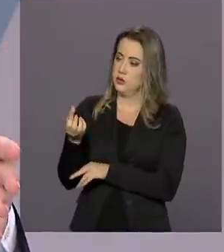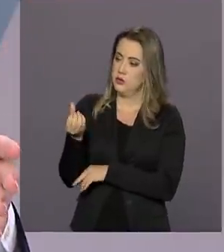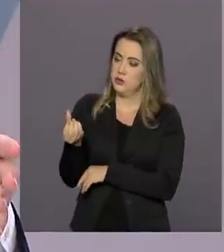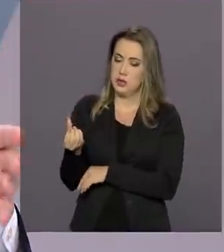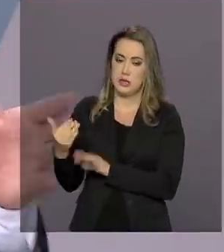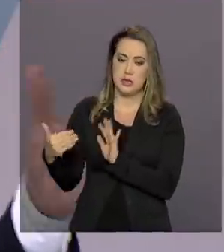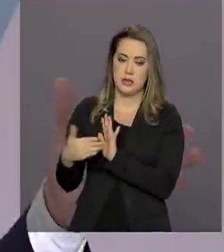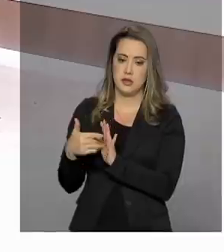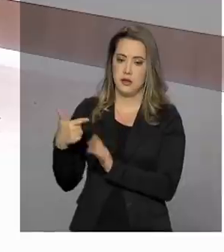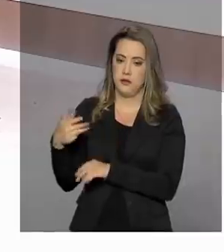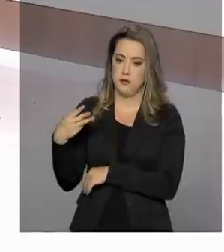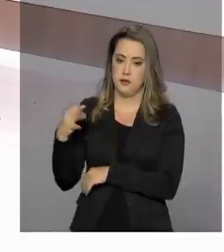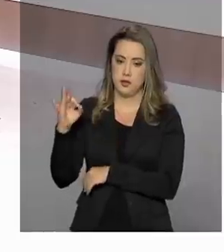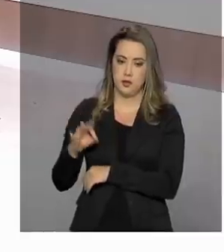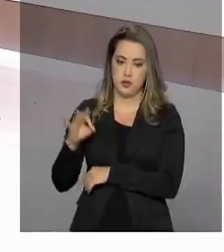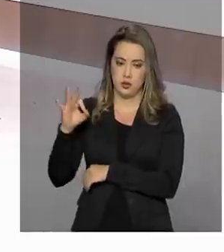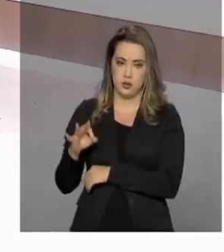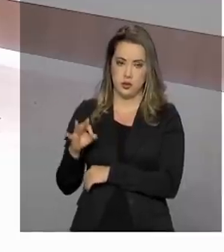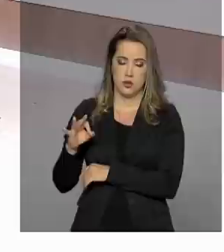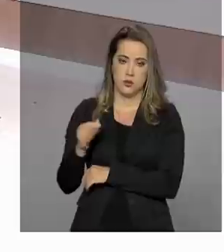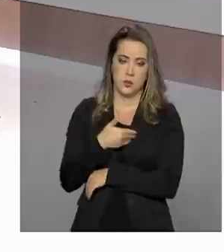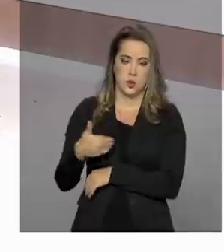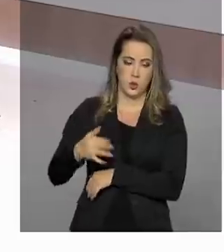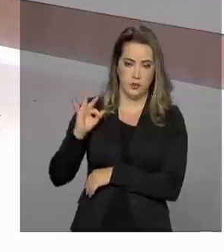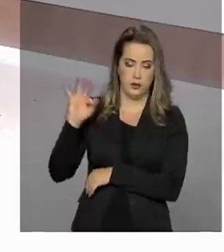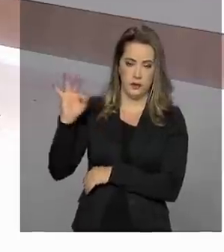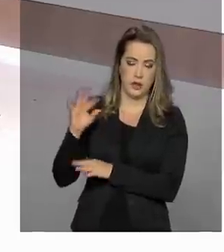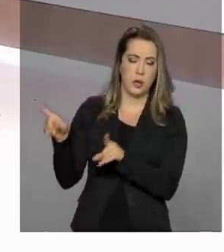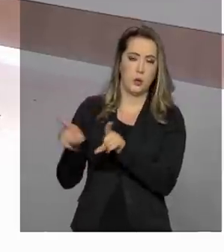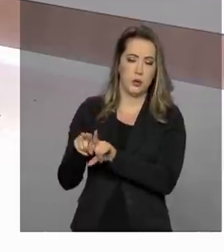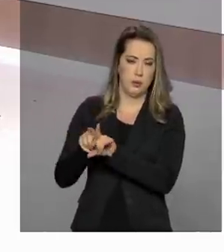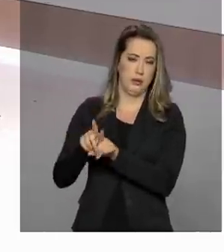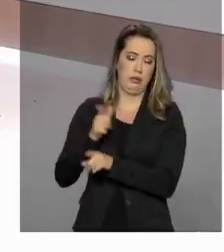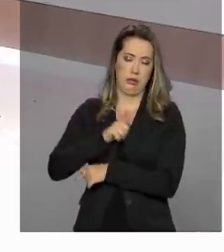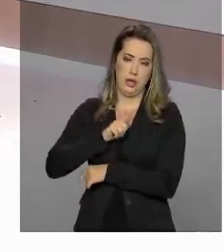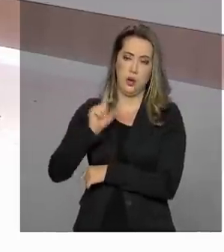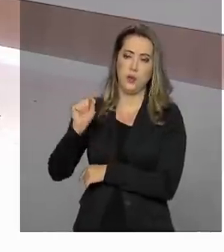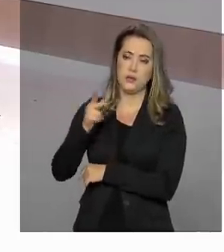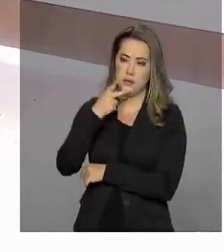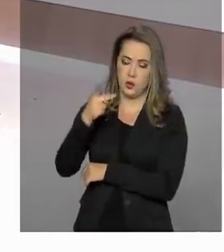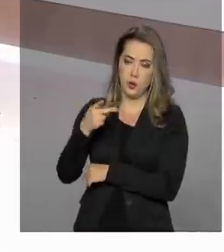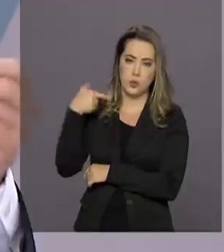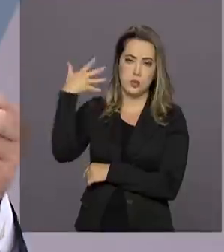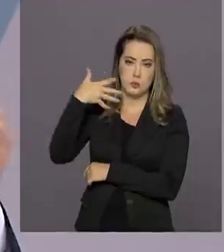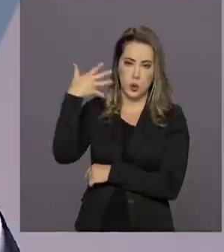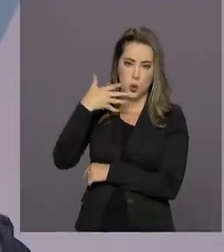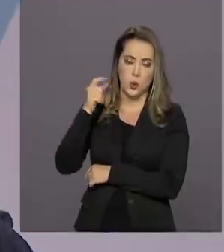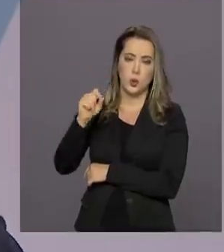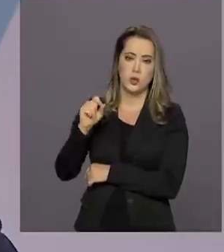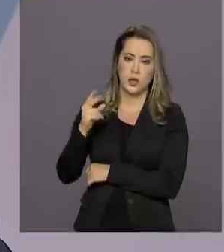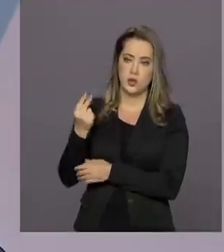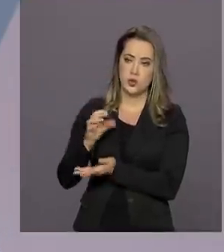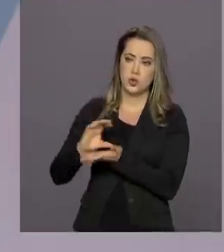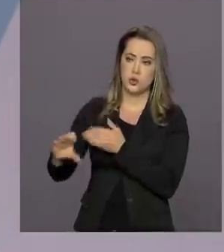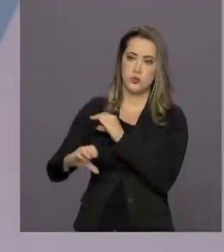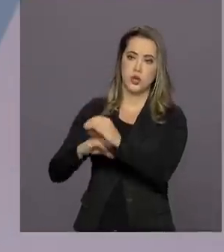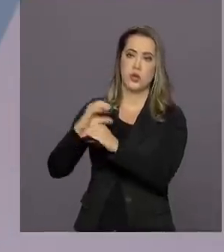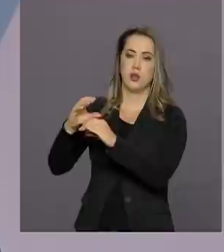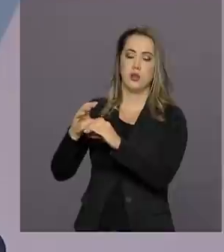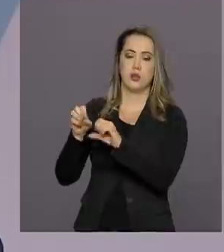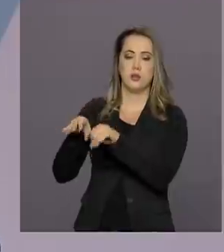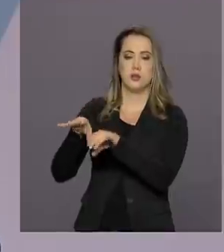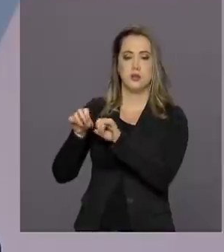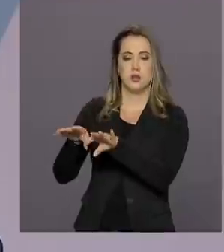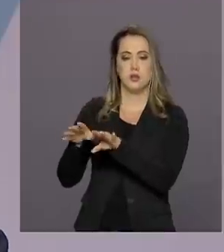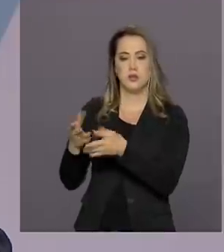chegando a 23%, complementação essa da União, também prevê isso que a senhora falou, quer dizer, investimentos na rede pública